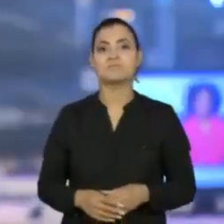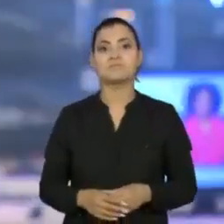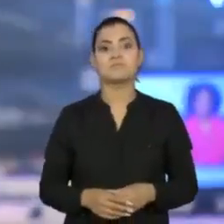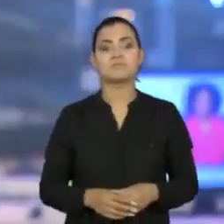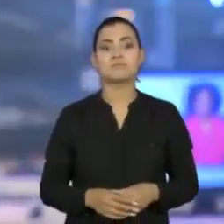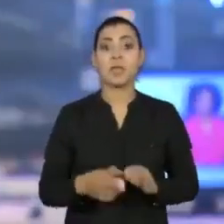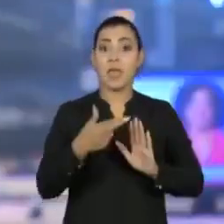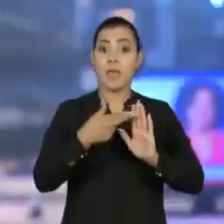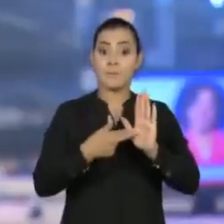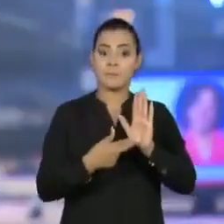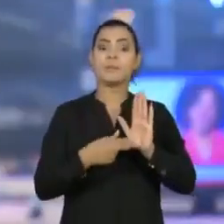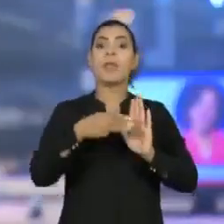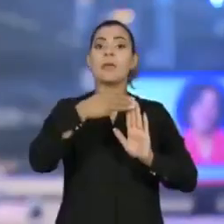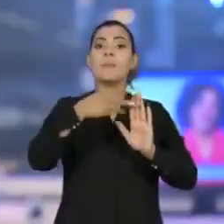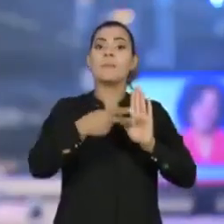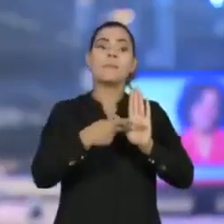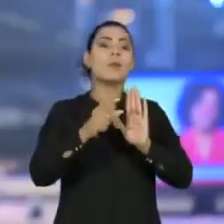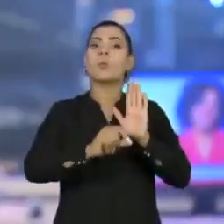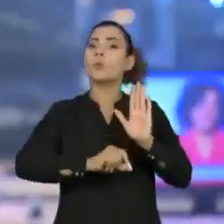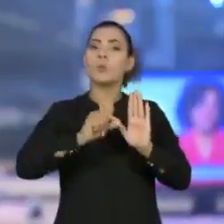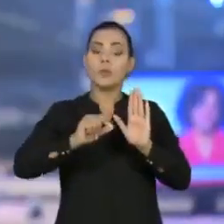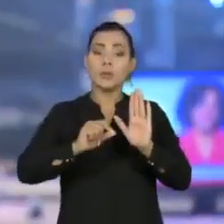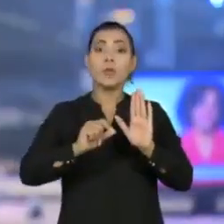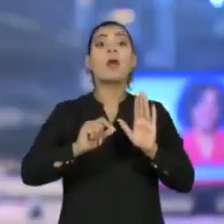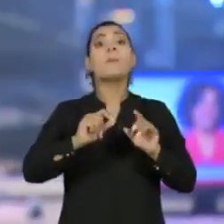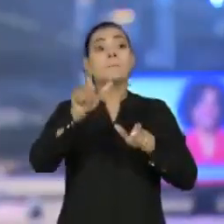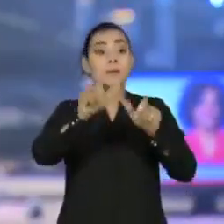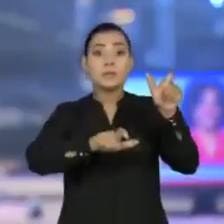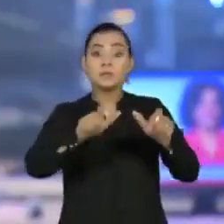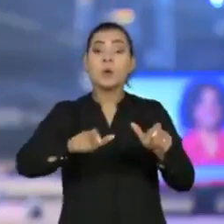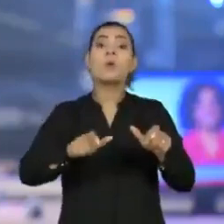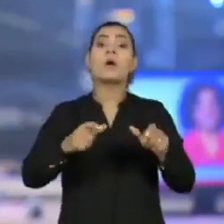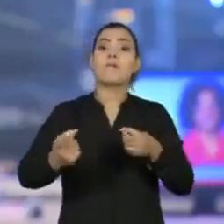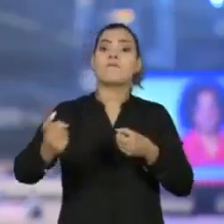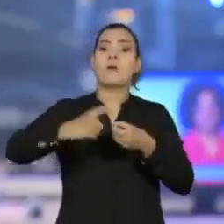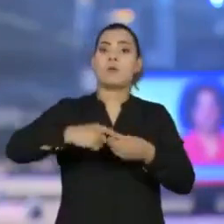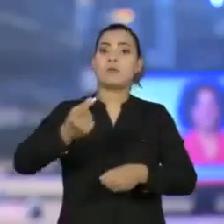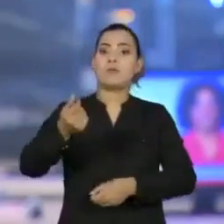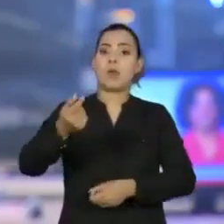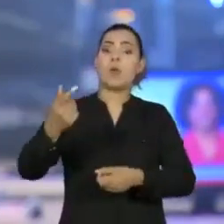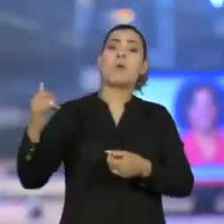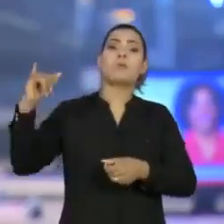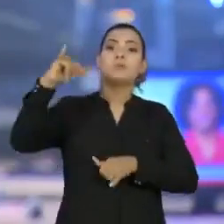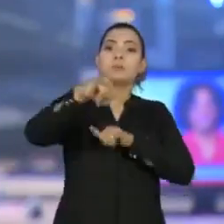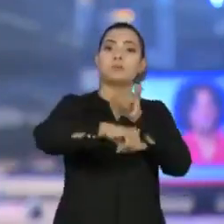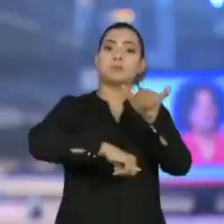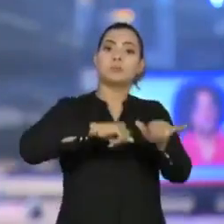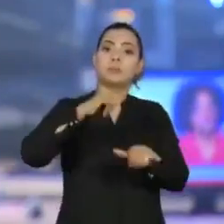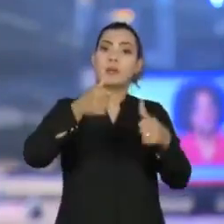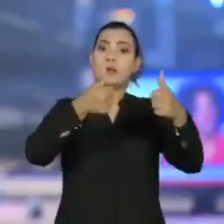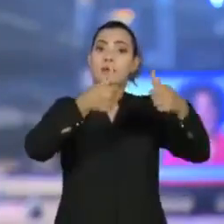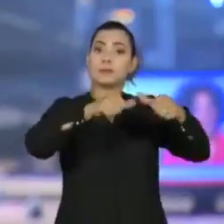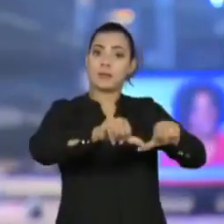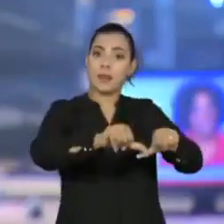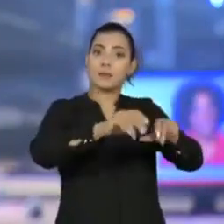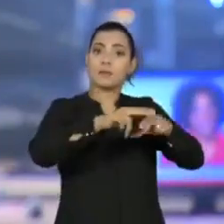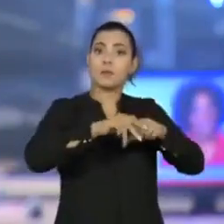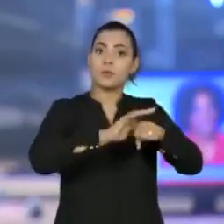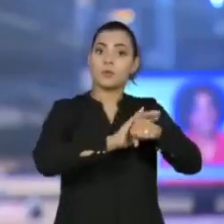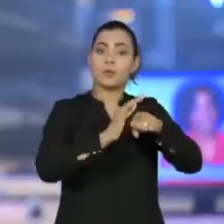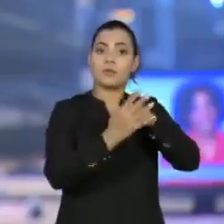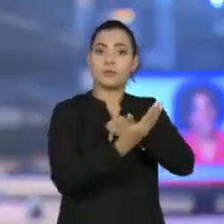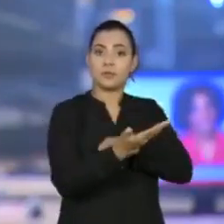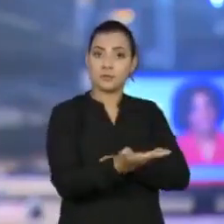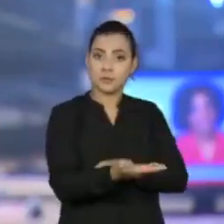A medida provisória que garante aos passageiros o direito de reembolso no valor das passagens aéreas canceladas por causa da Covid